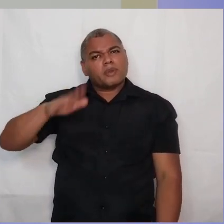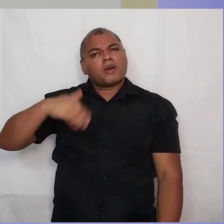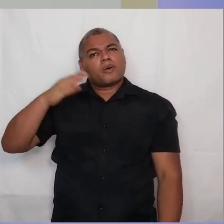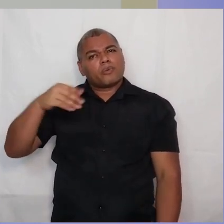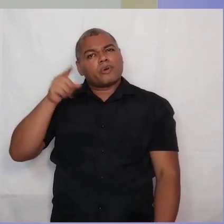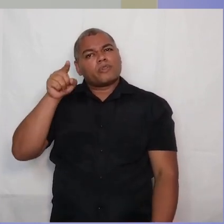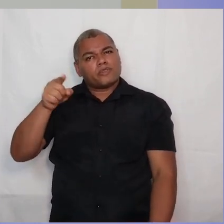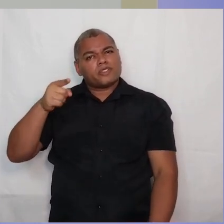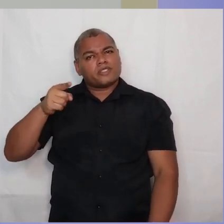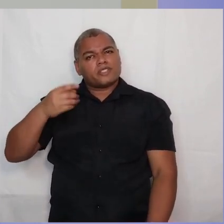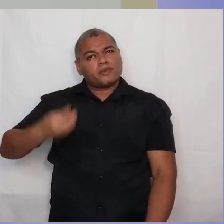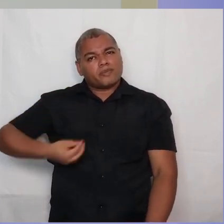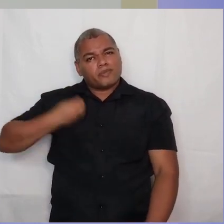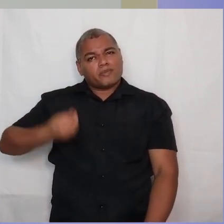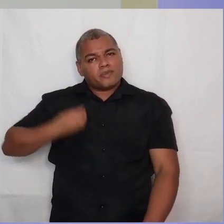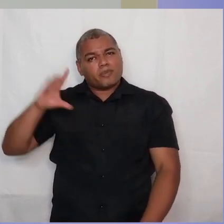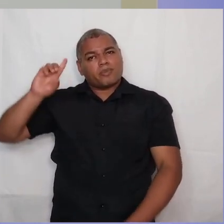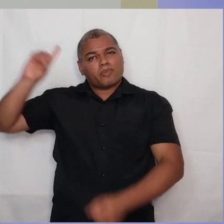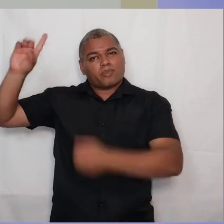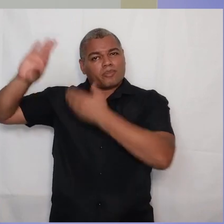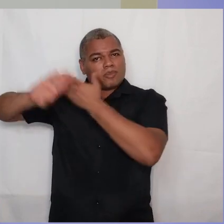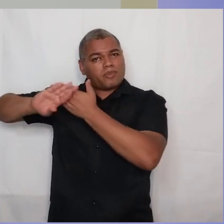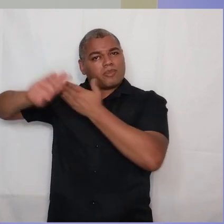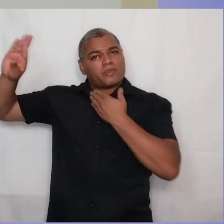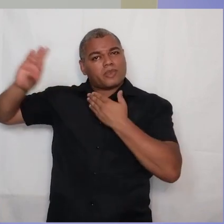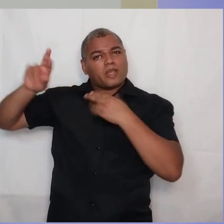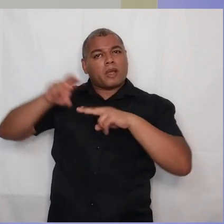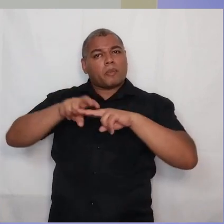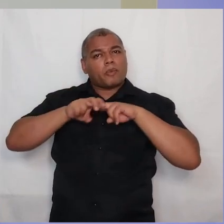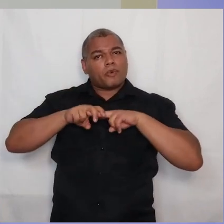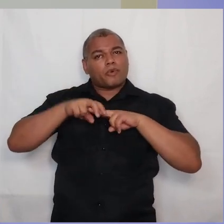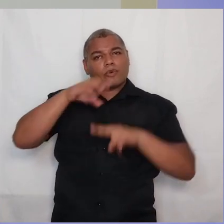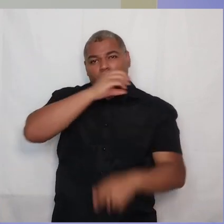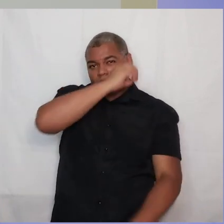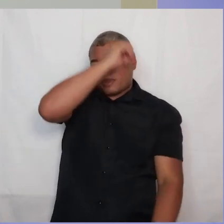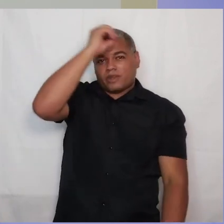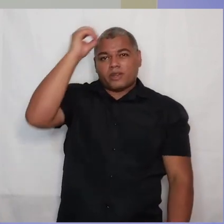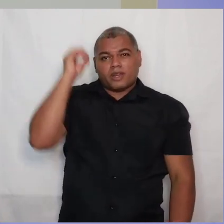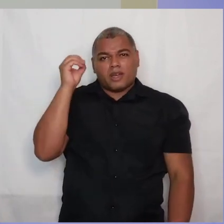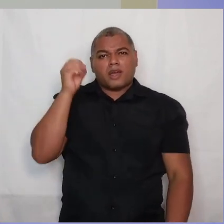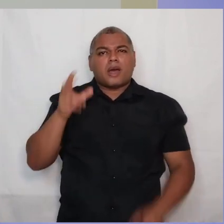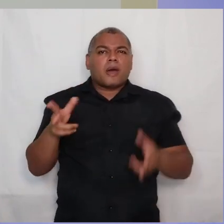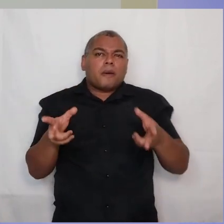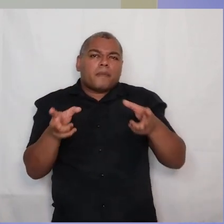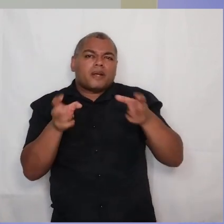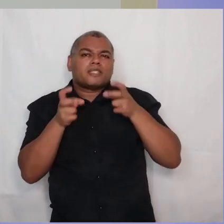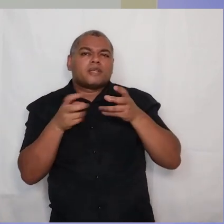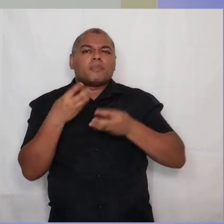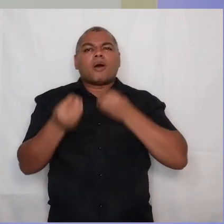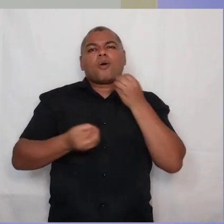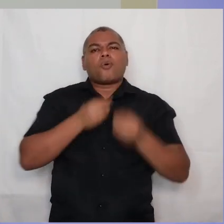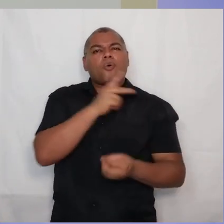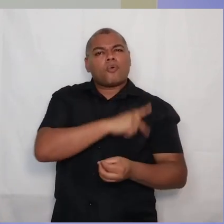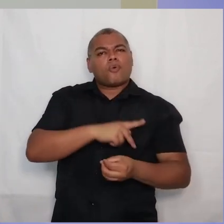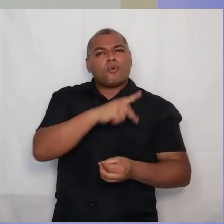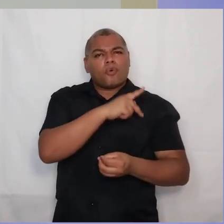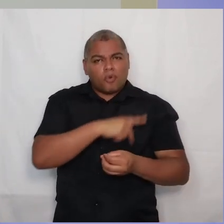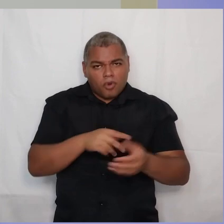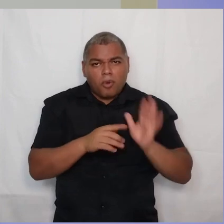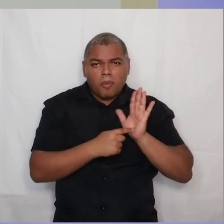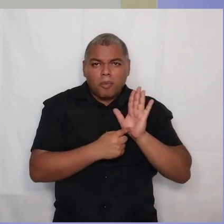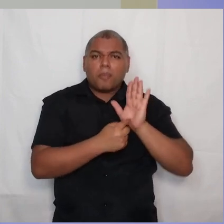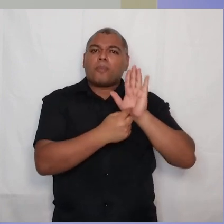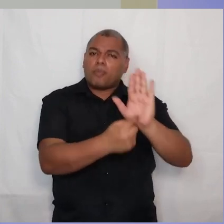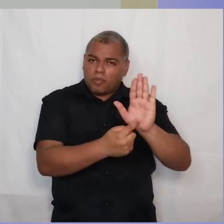concede, por causa da ignorância na qual você vivia. Perceba como Paulo está super enfatizando os efeitos do